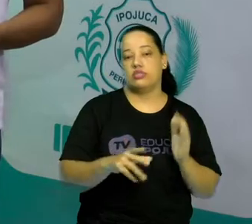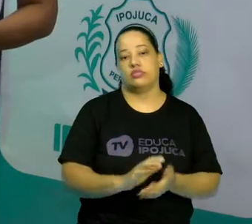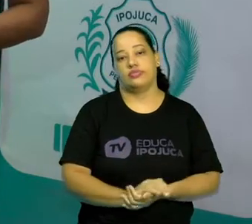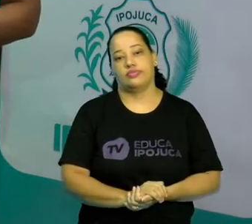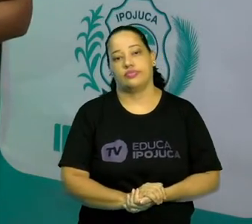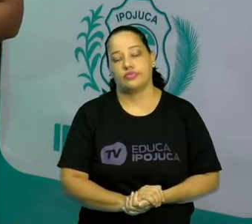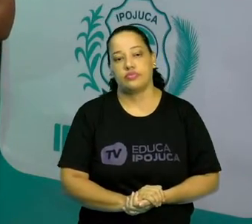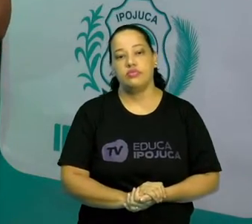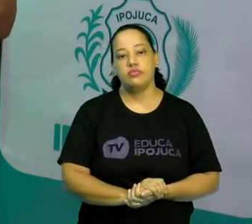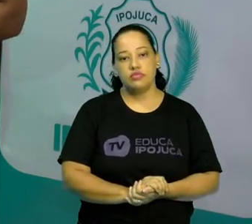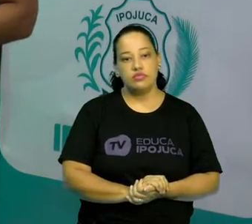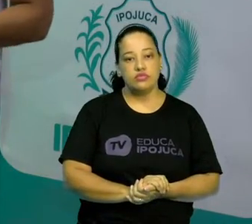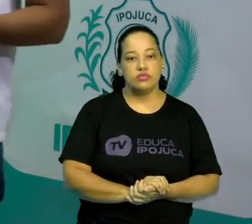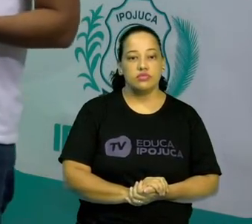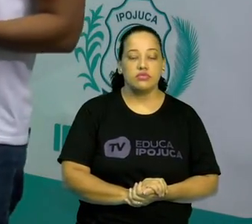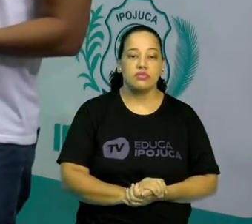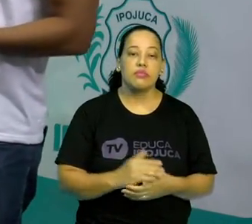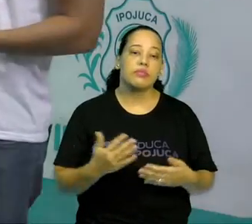Bom,